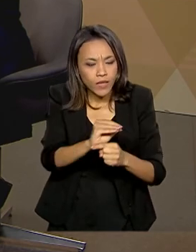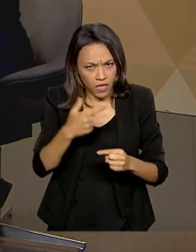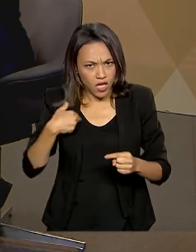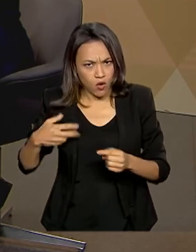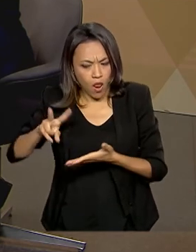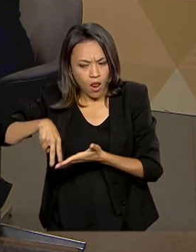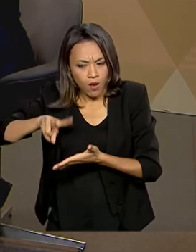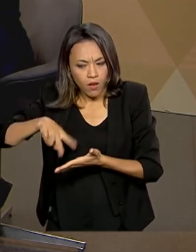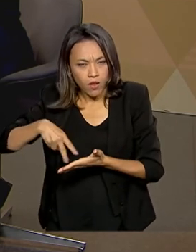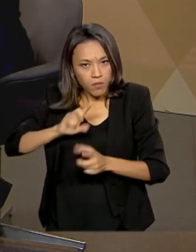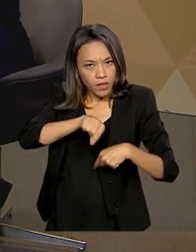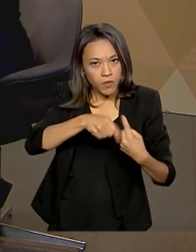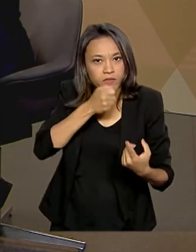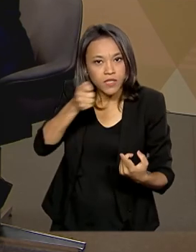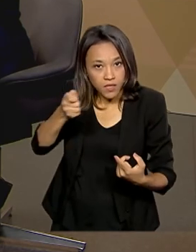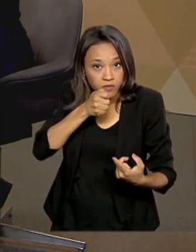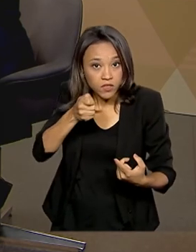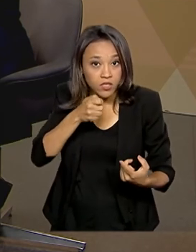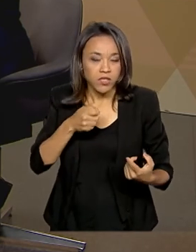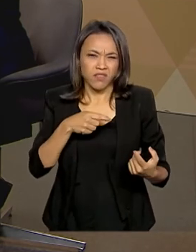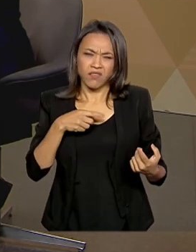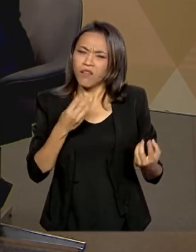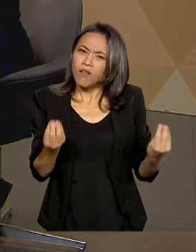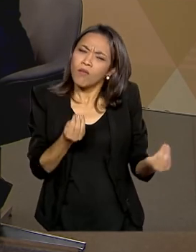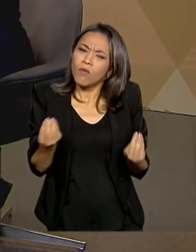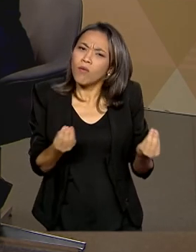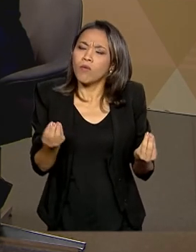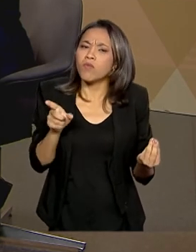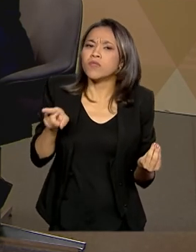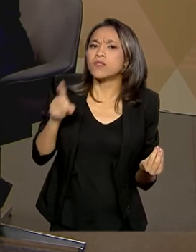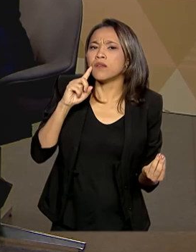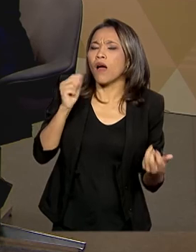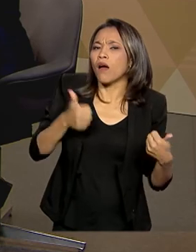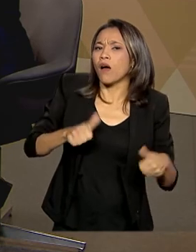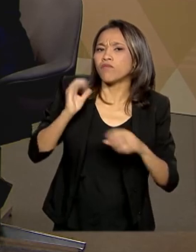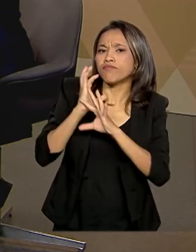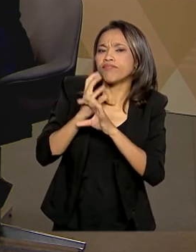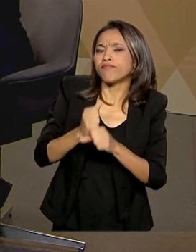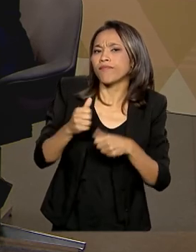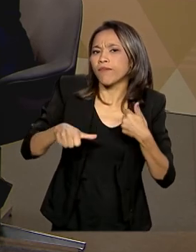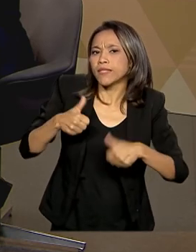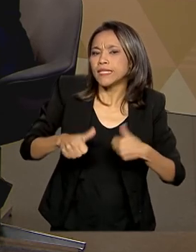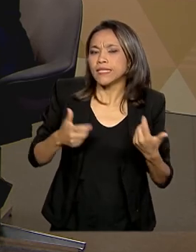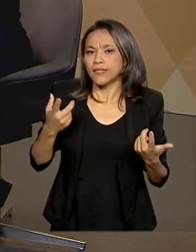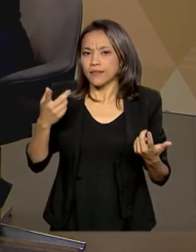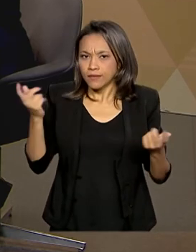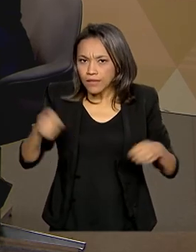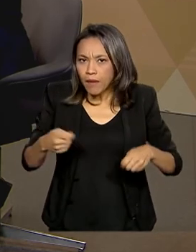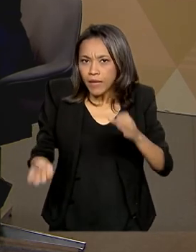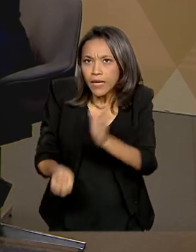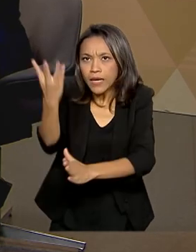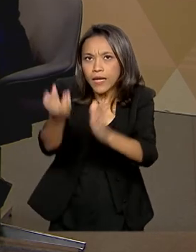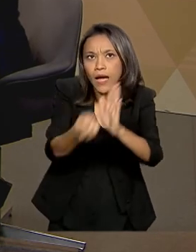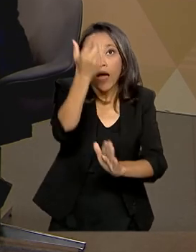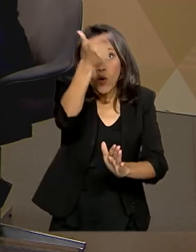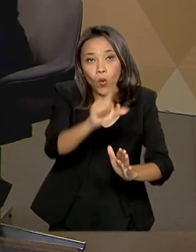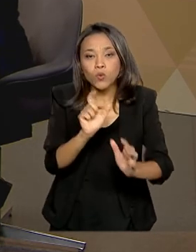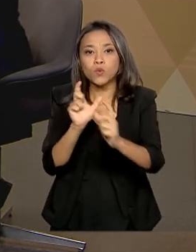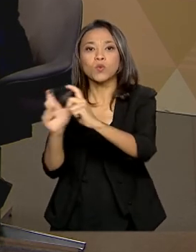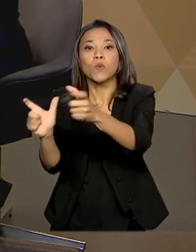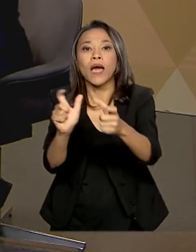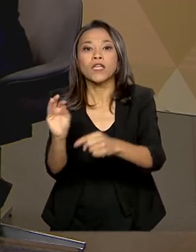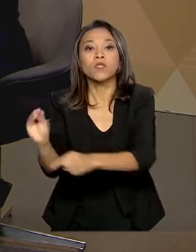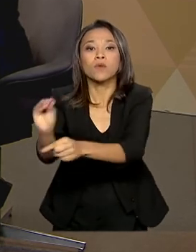para fazer entrevista com o senhor. Como é que está essa análise? Há a possibilidade de se criarem mais unidades de conservação nesse governo?